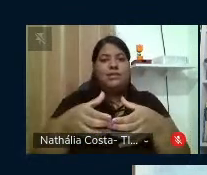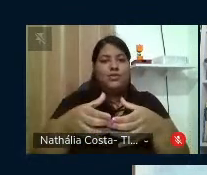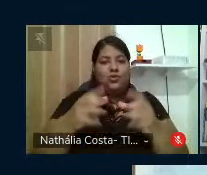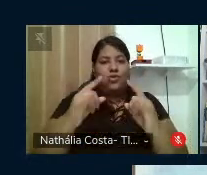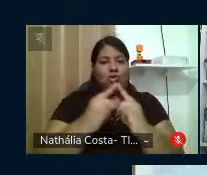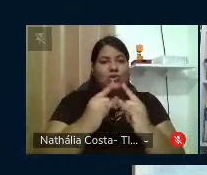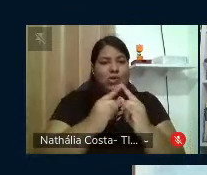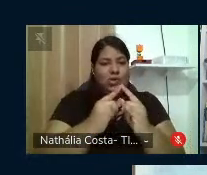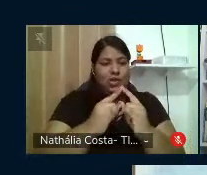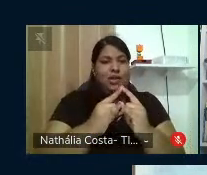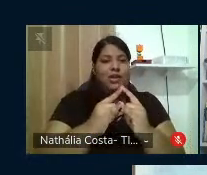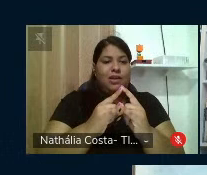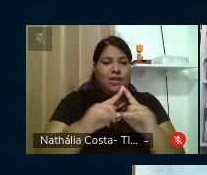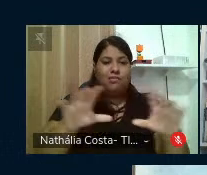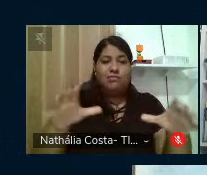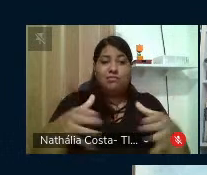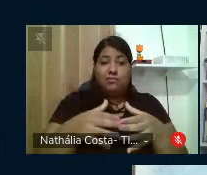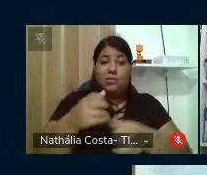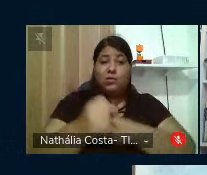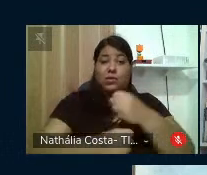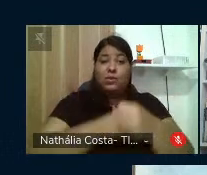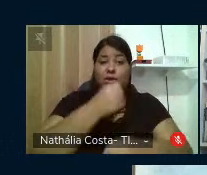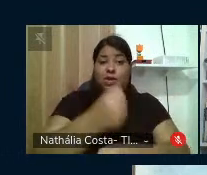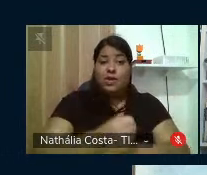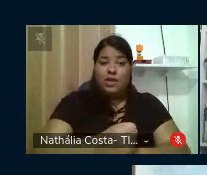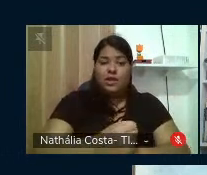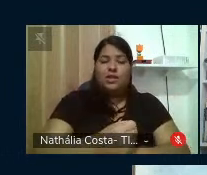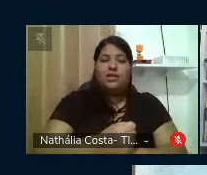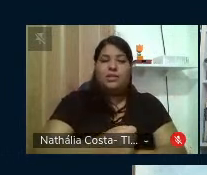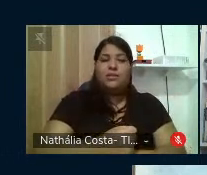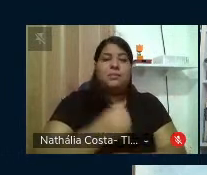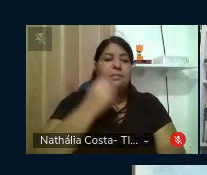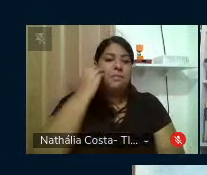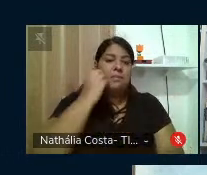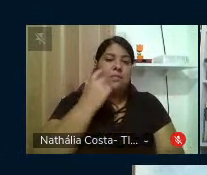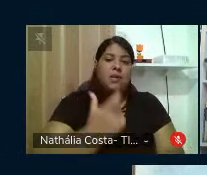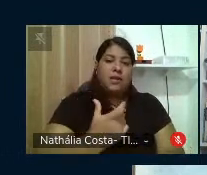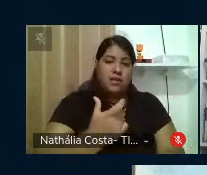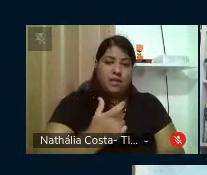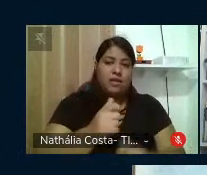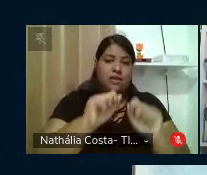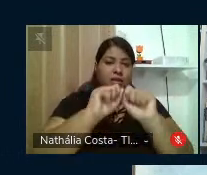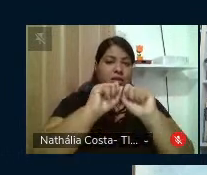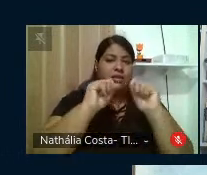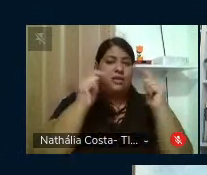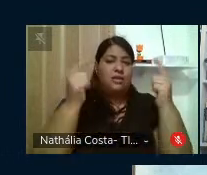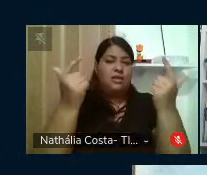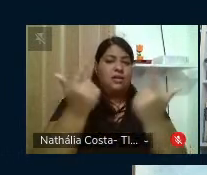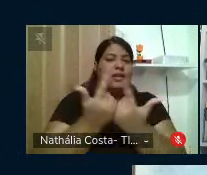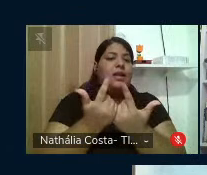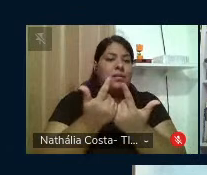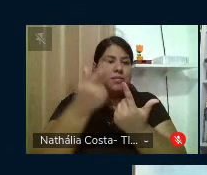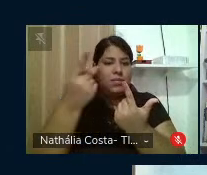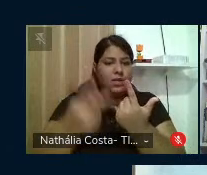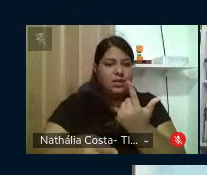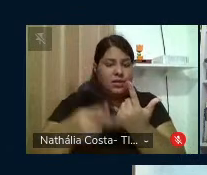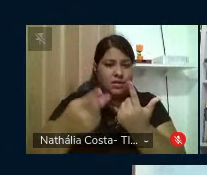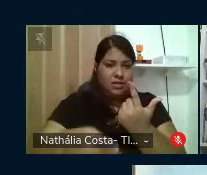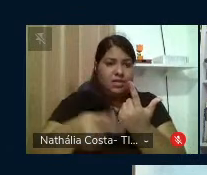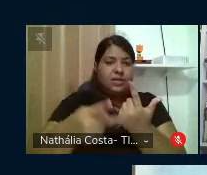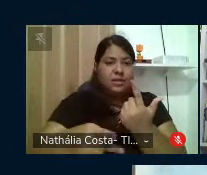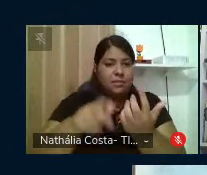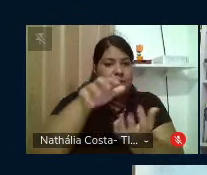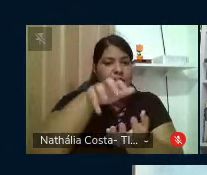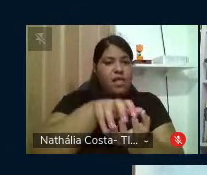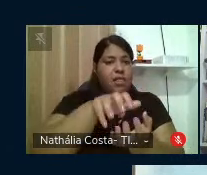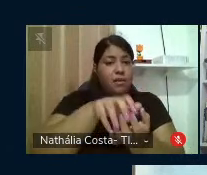Comissão do Ano Legislativo Paulo Freire, da Assembleia Legislativa de Pernambuco, criada para